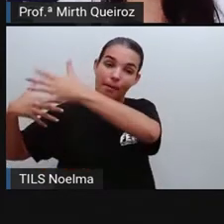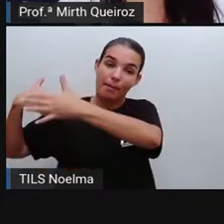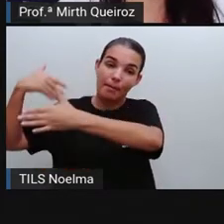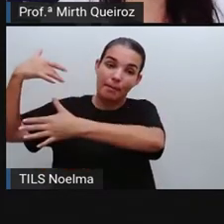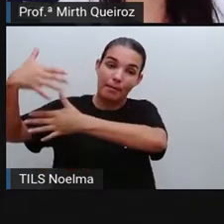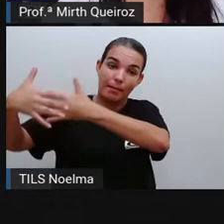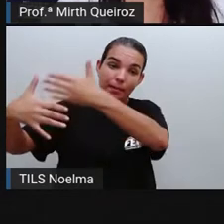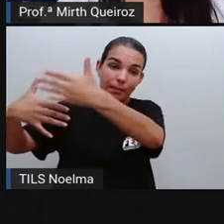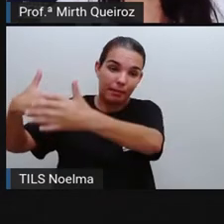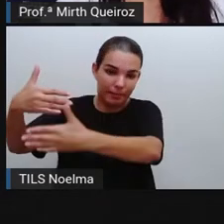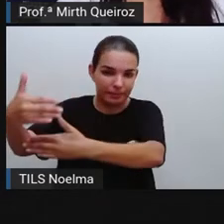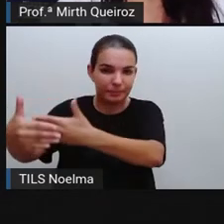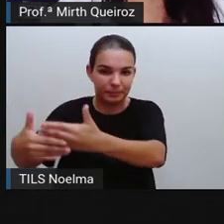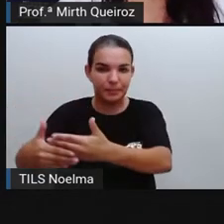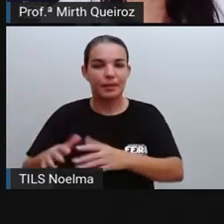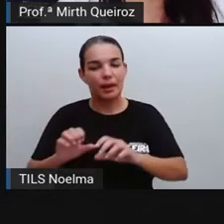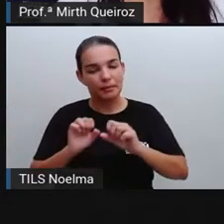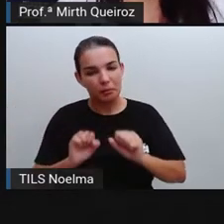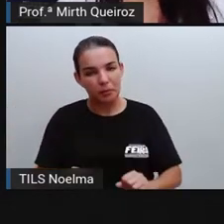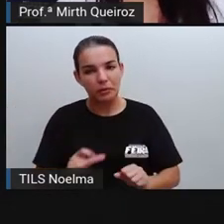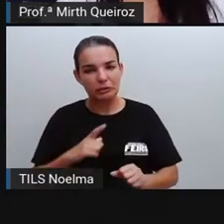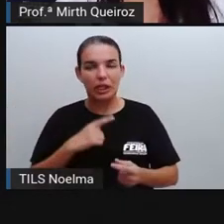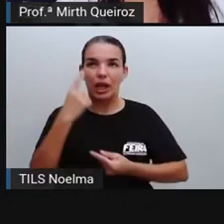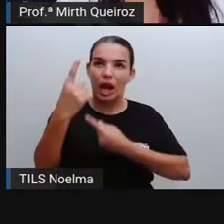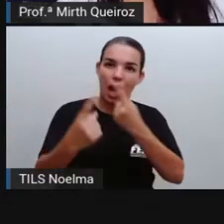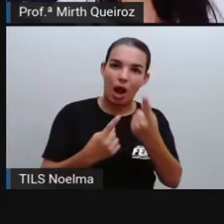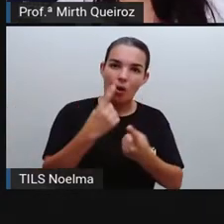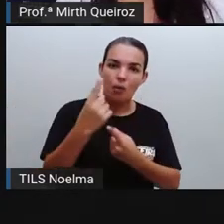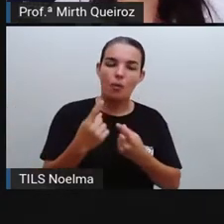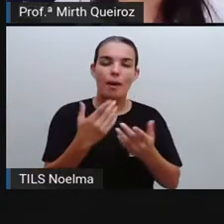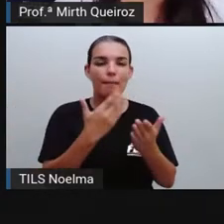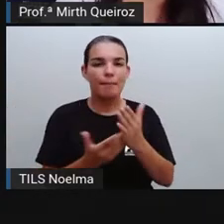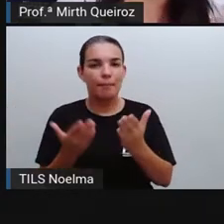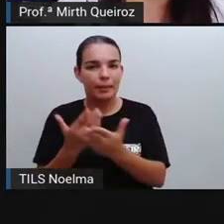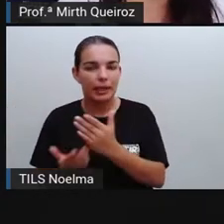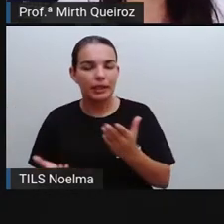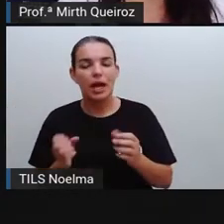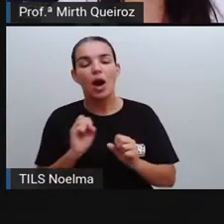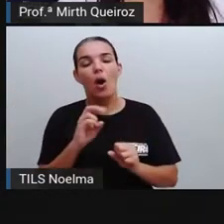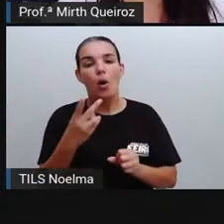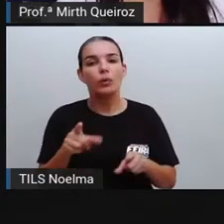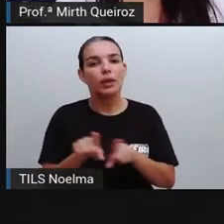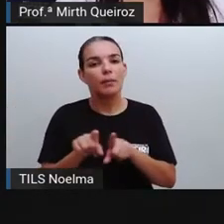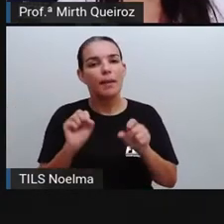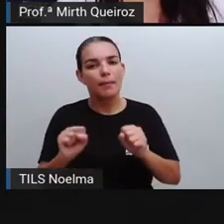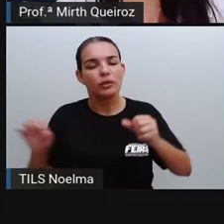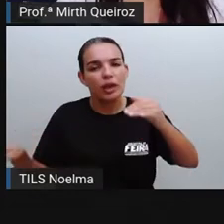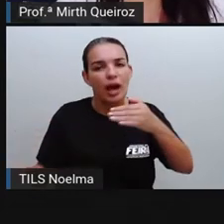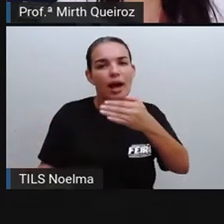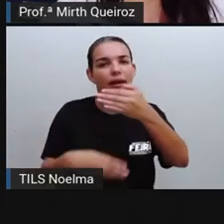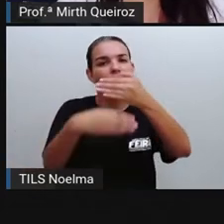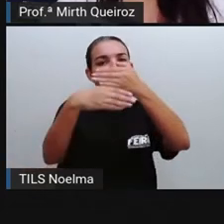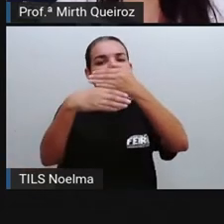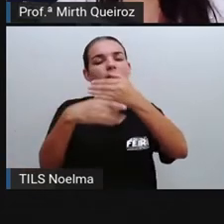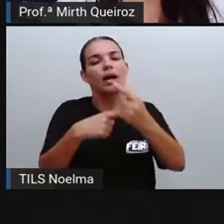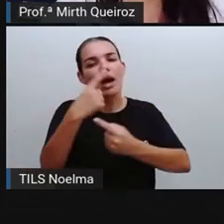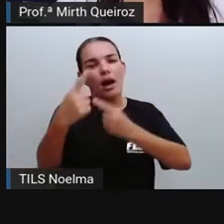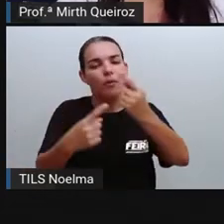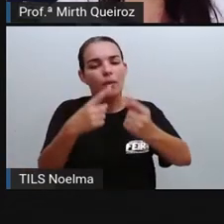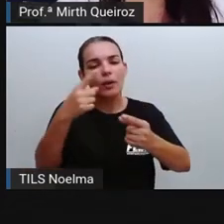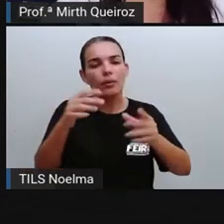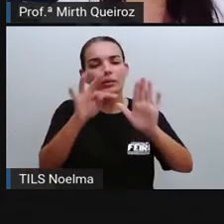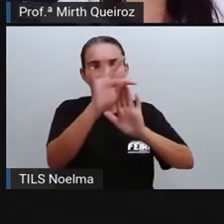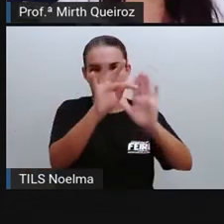sendo transmitida de geração para geração. Pode perder algo, pode ganhar algo também nessa narrativa. Porém,